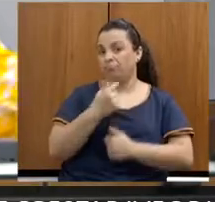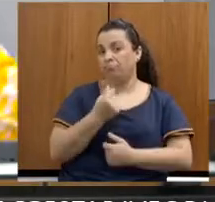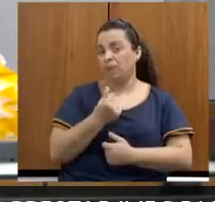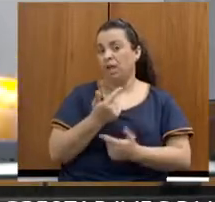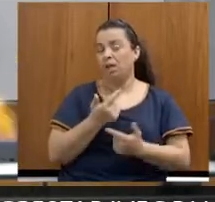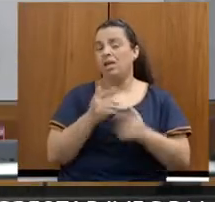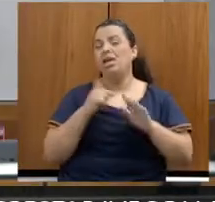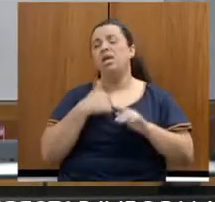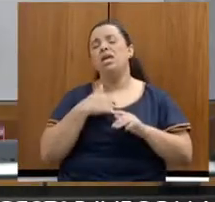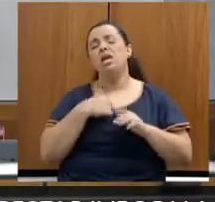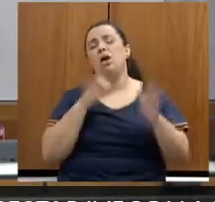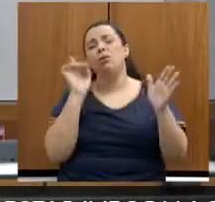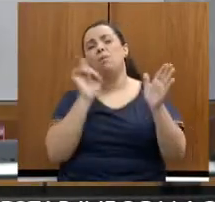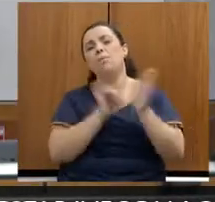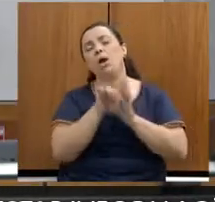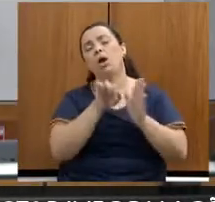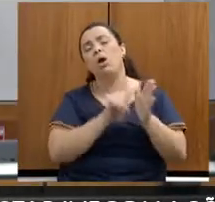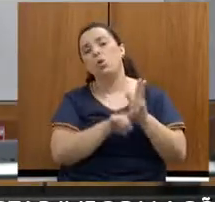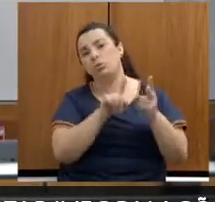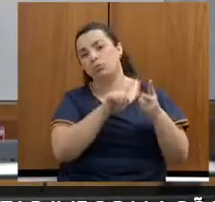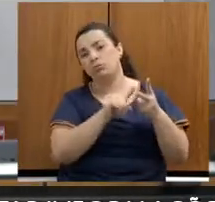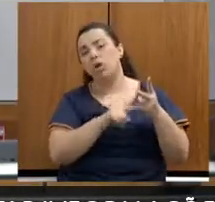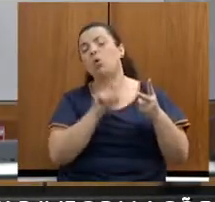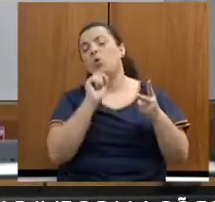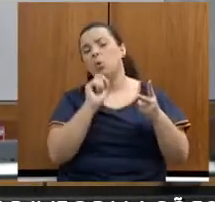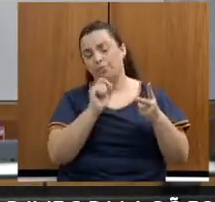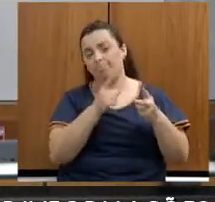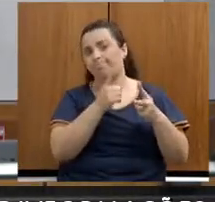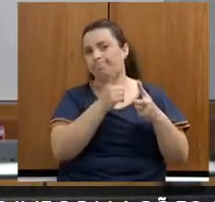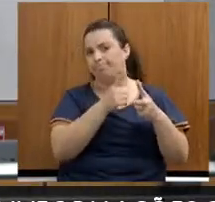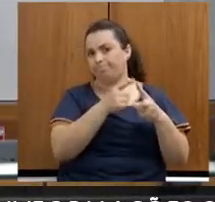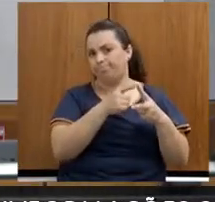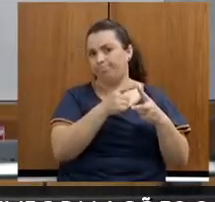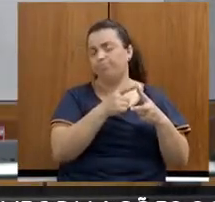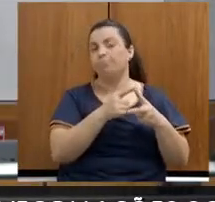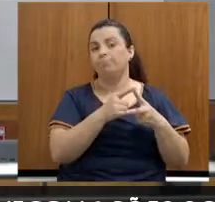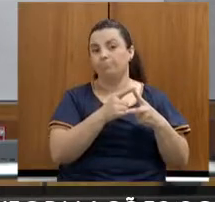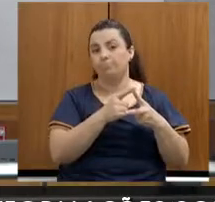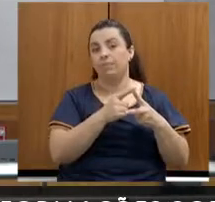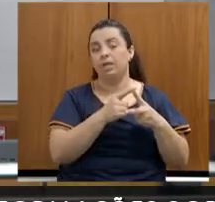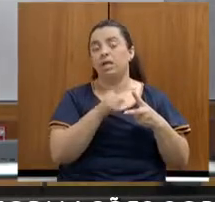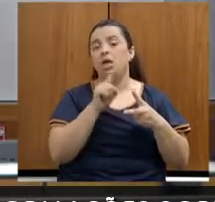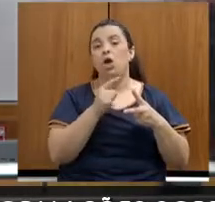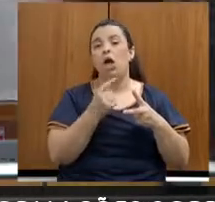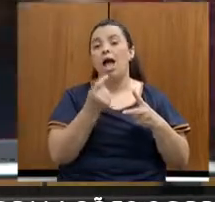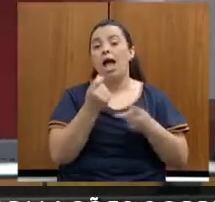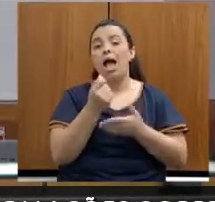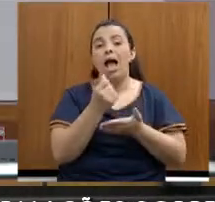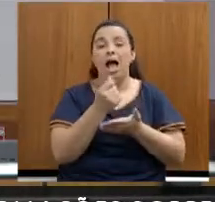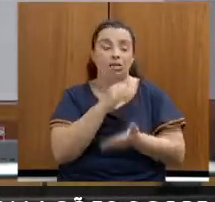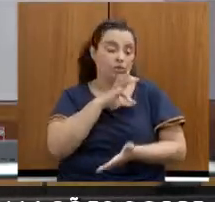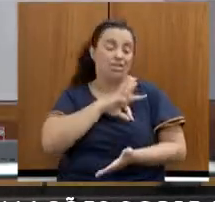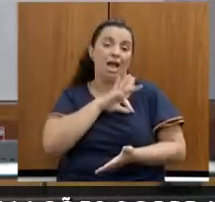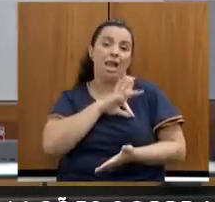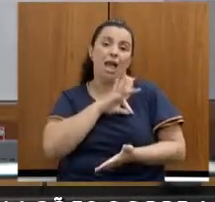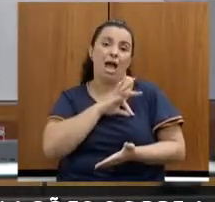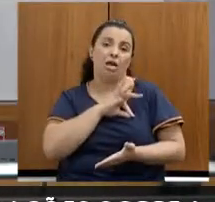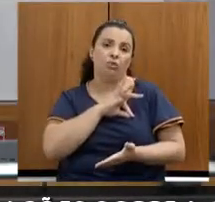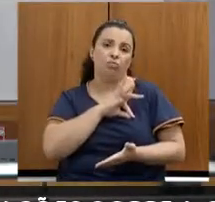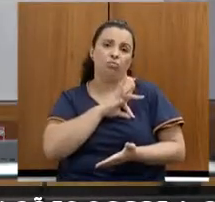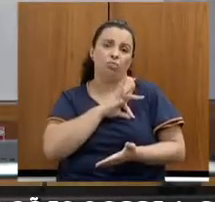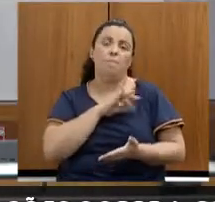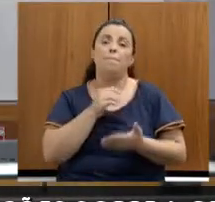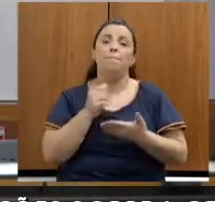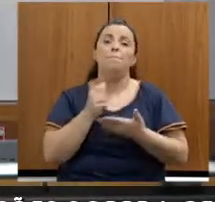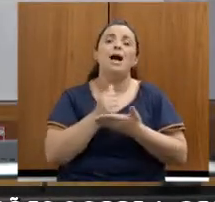fazer aqui na Assembleia fiscaliza, o primeiro diz respeito à questão da renda básica. Estudos